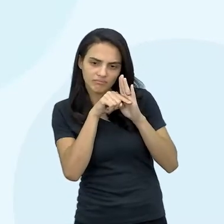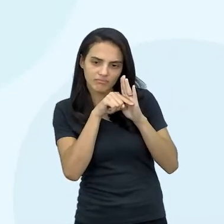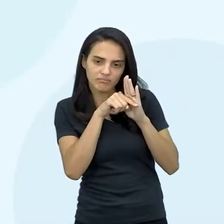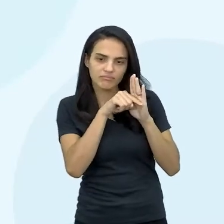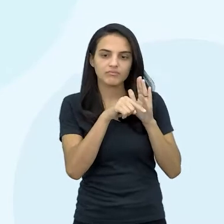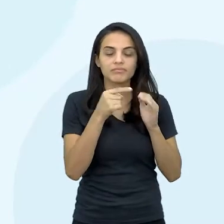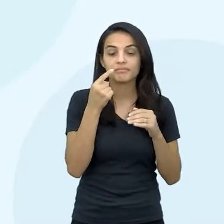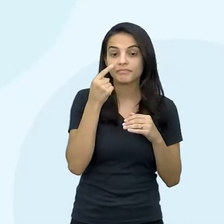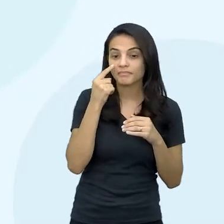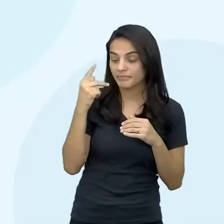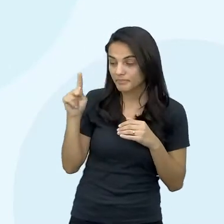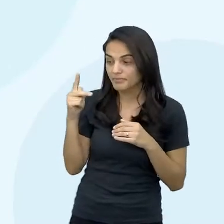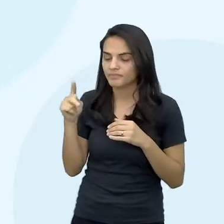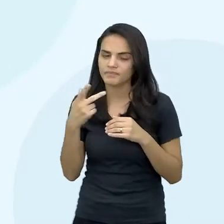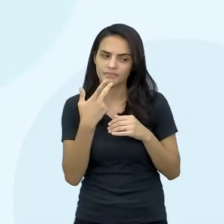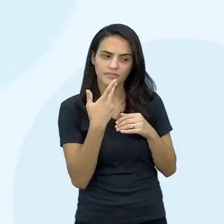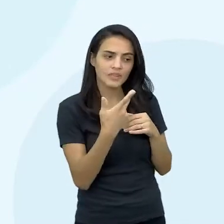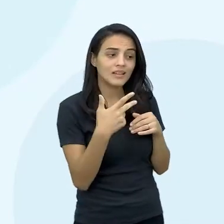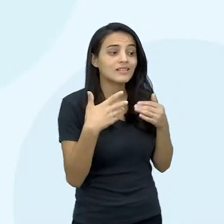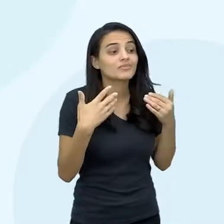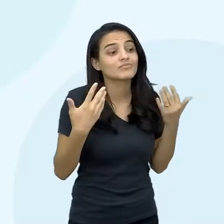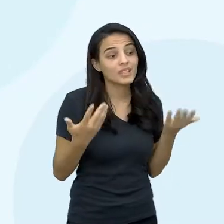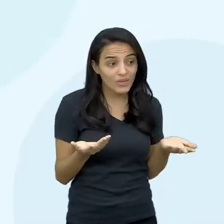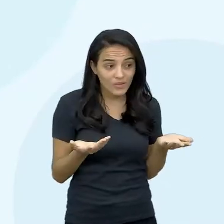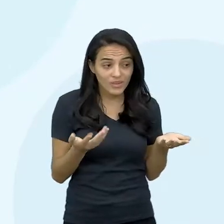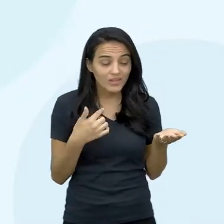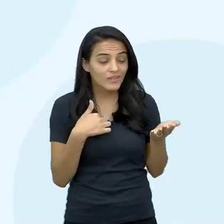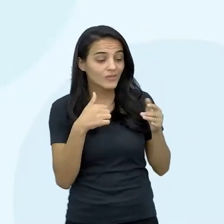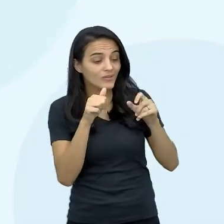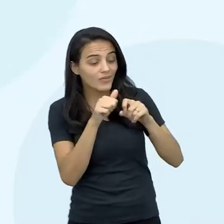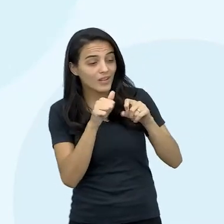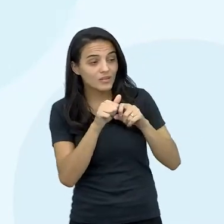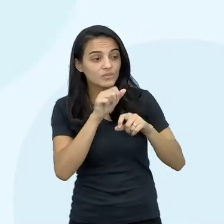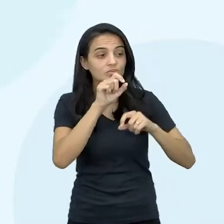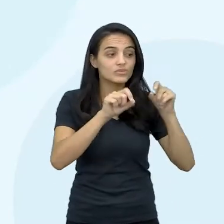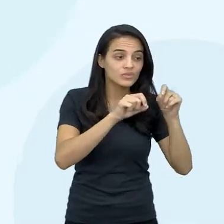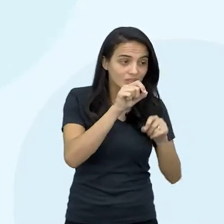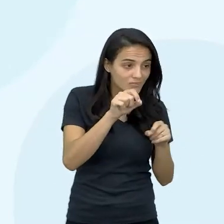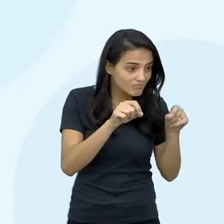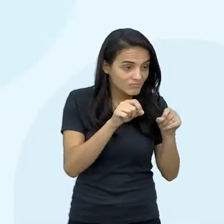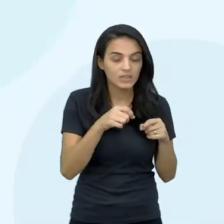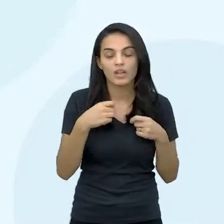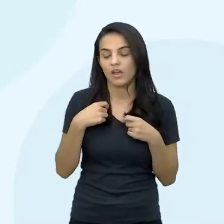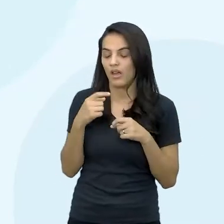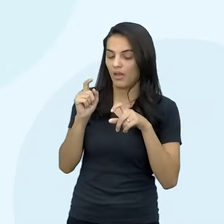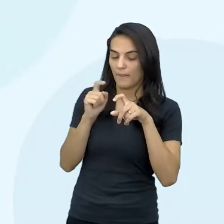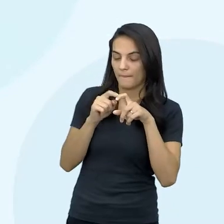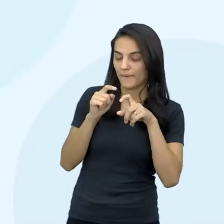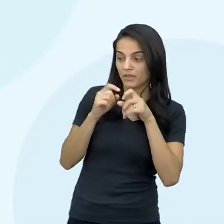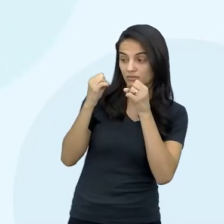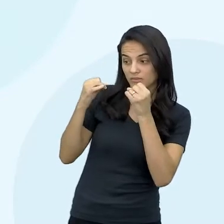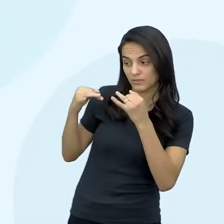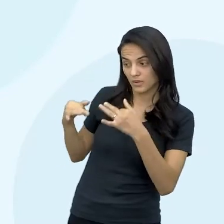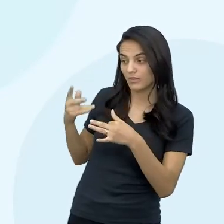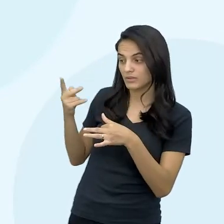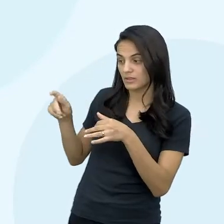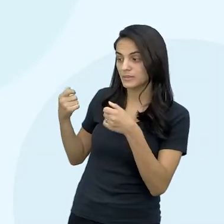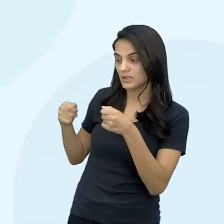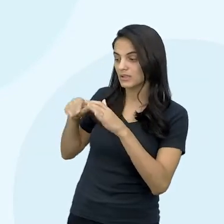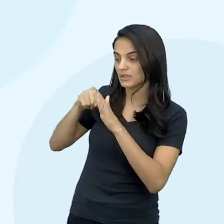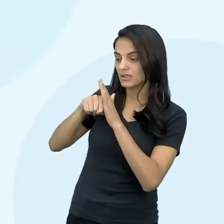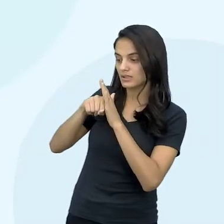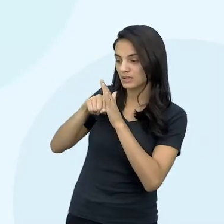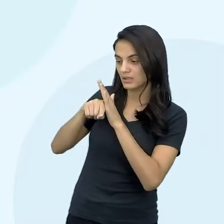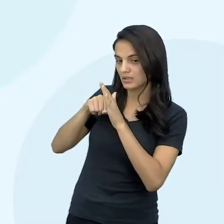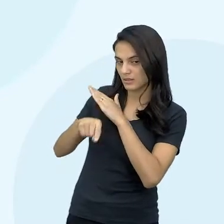né, Então, aí ela fala pra médica, e agora, doutora, né, o que que eu faço? E a médica solicita pra ela exames.